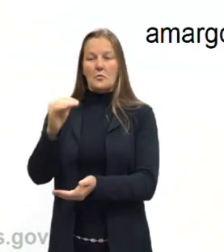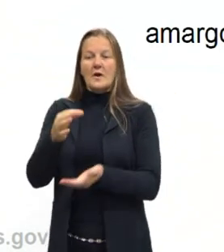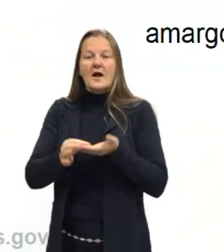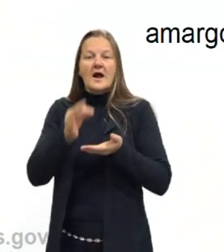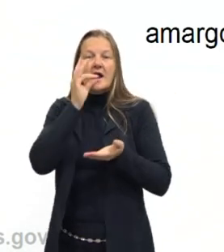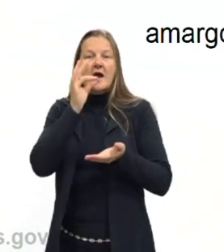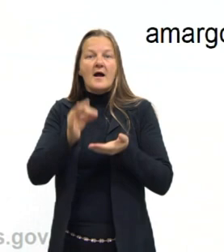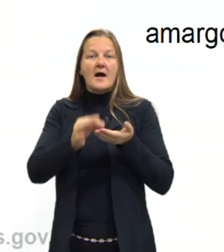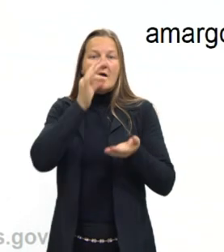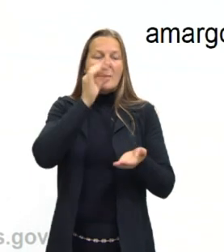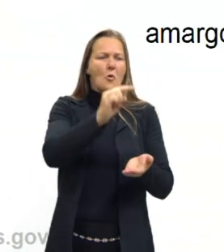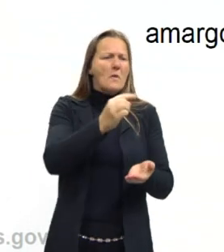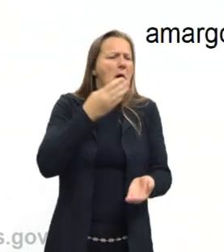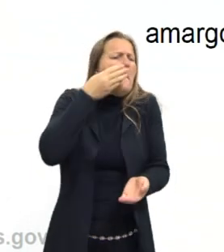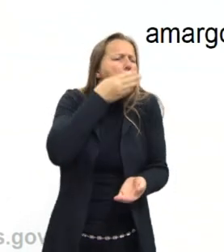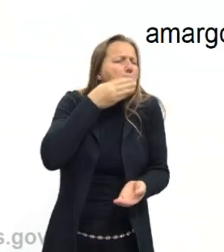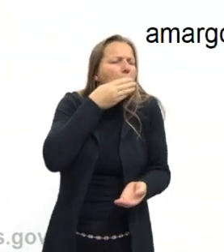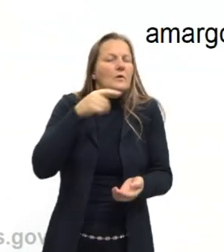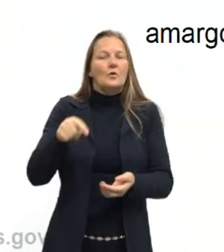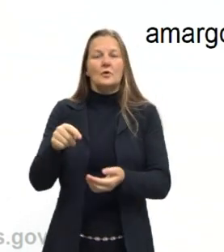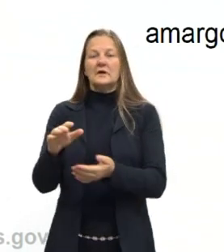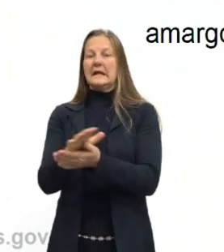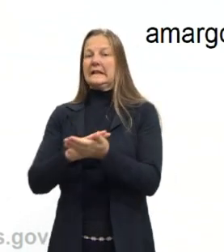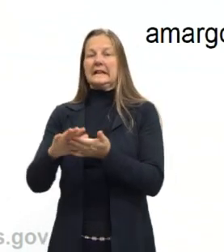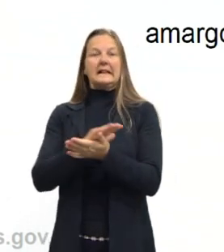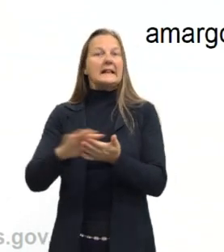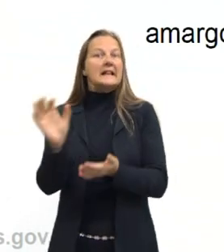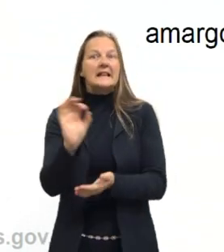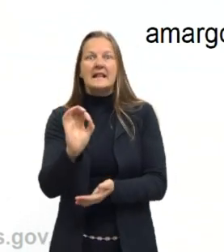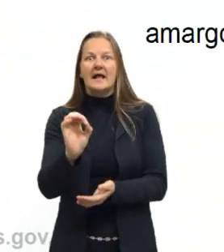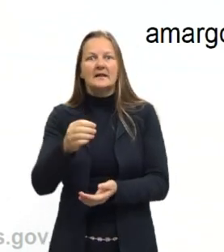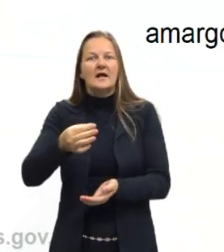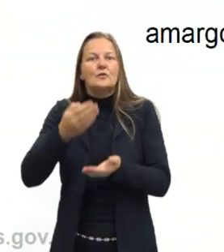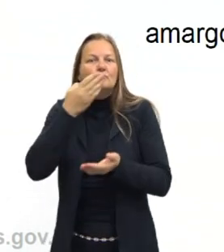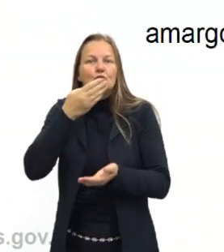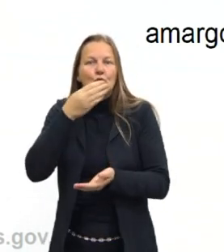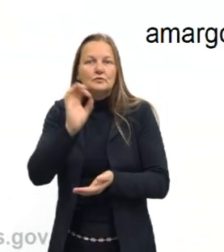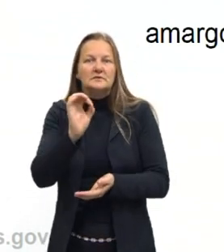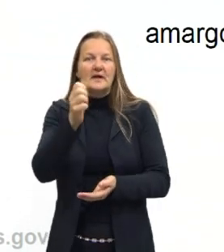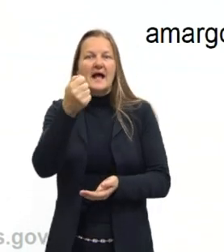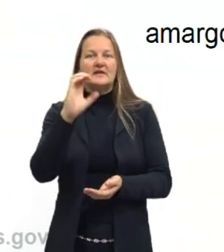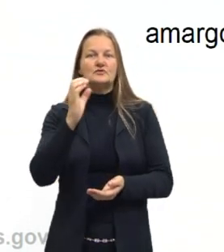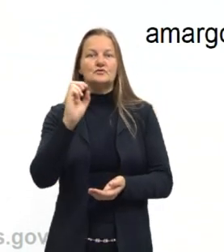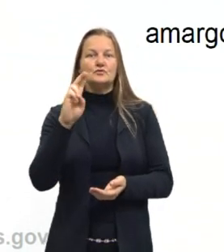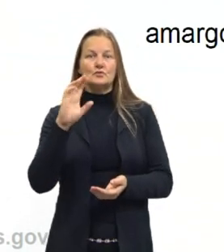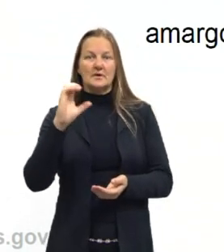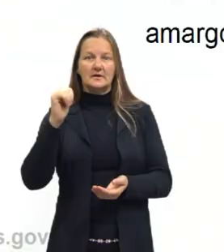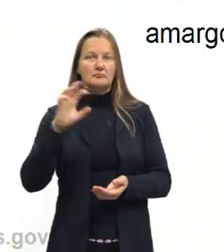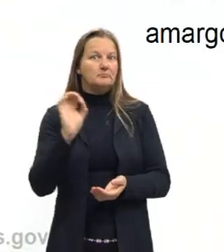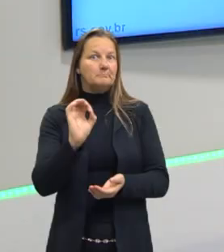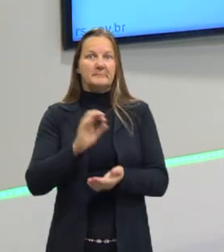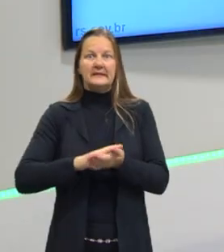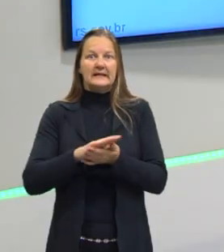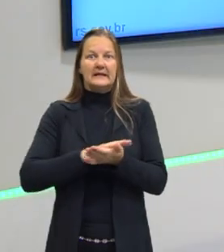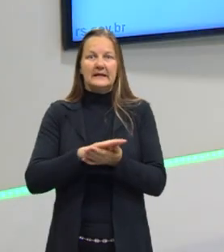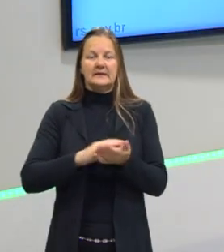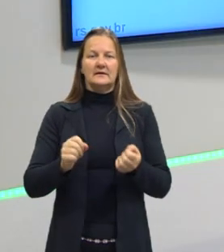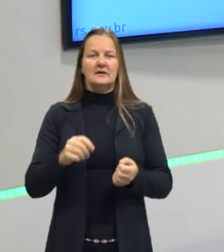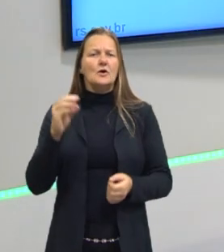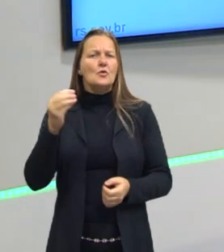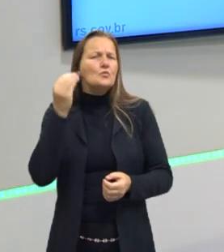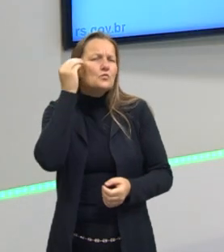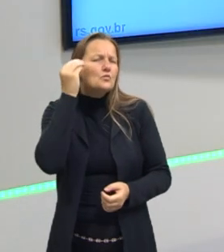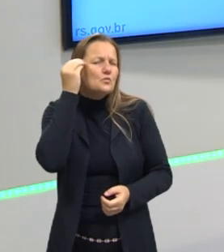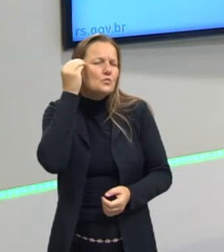de café bem adoçado, outra com café sem açúcar, um café azedo. Mas eu experimento o café